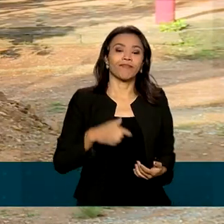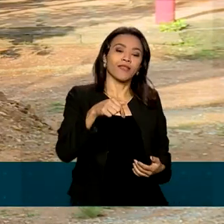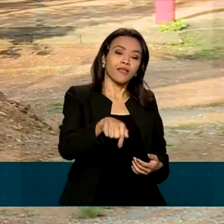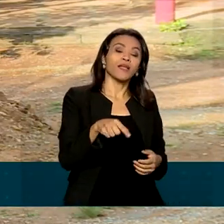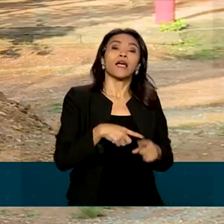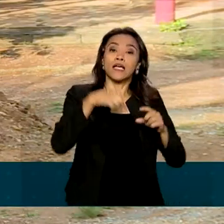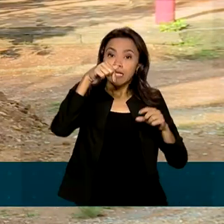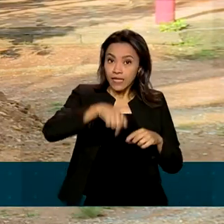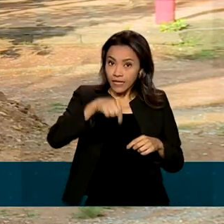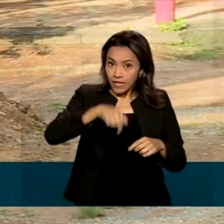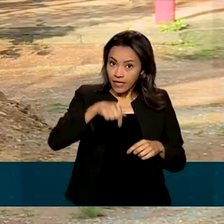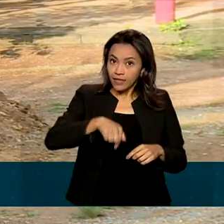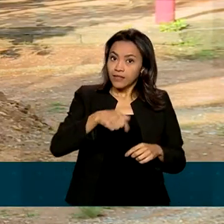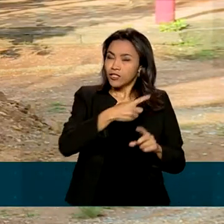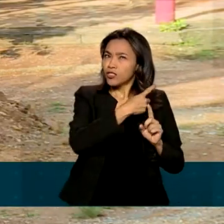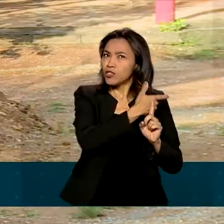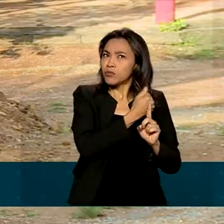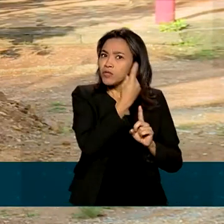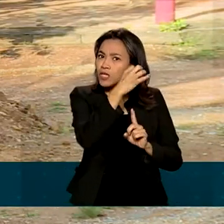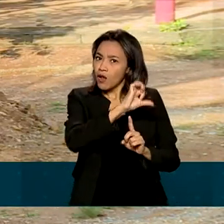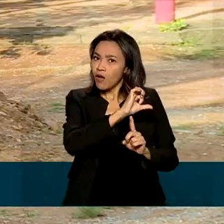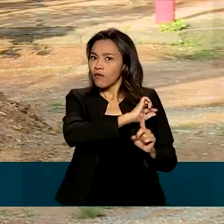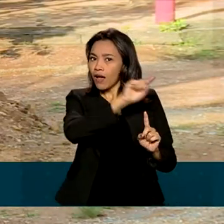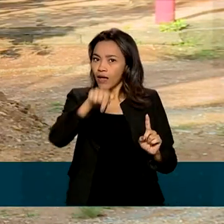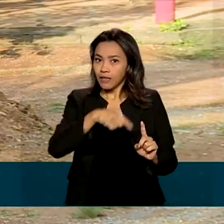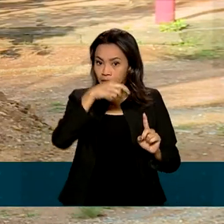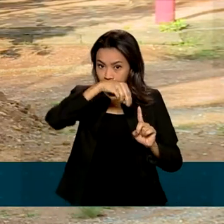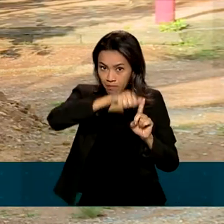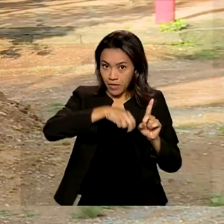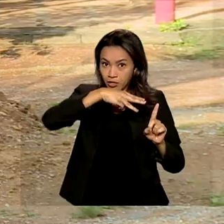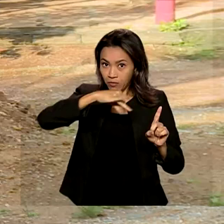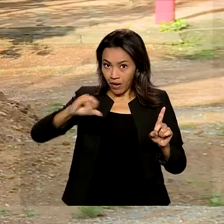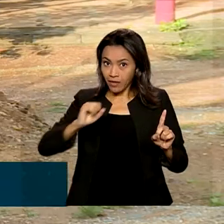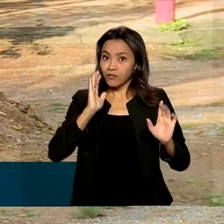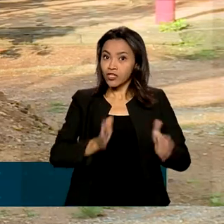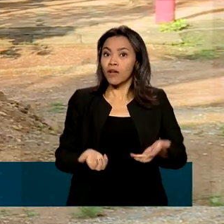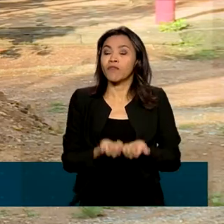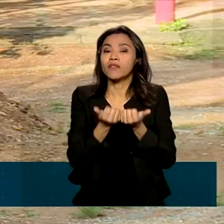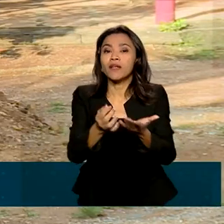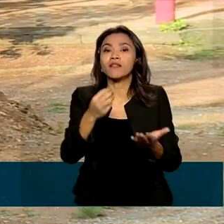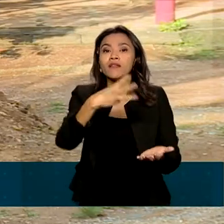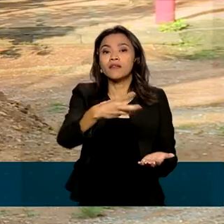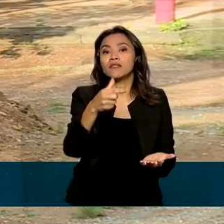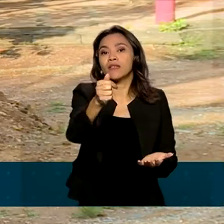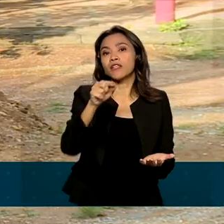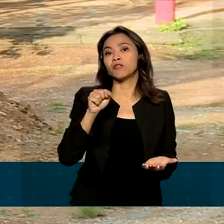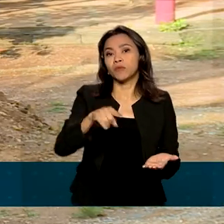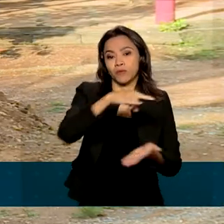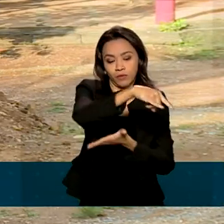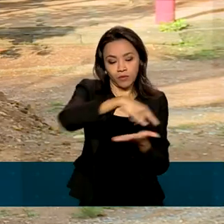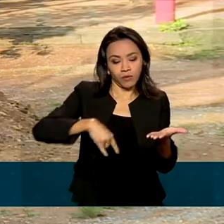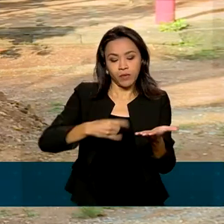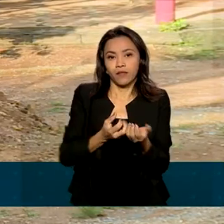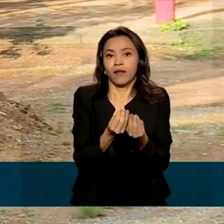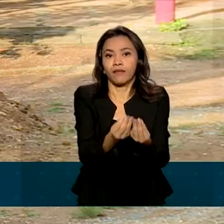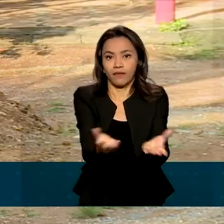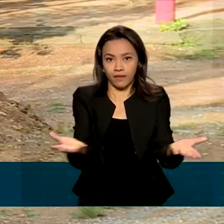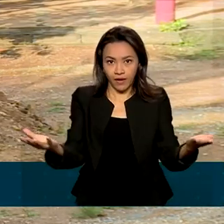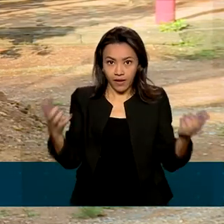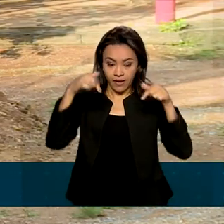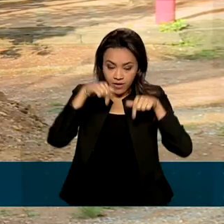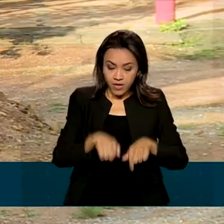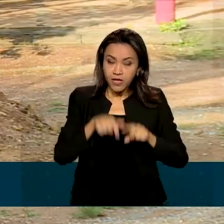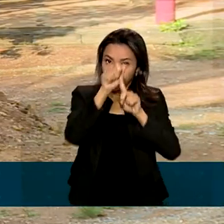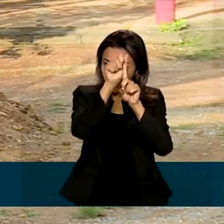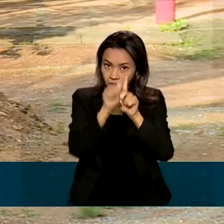ano, já foram emitidos mais de 337 mil títulos a beneficiários da reforma agrária. E este mês, o